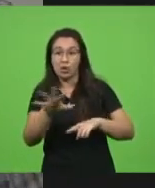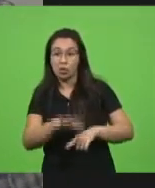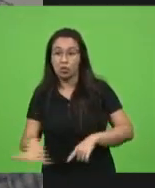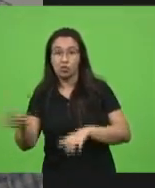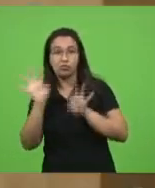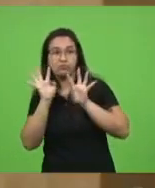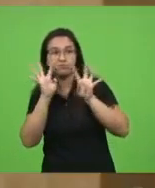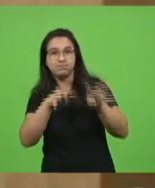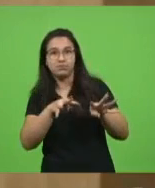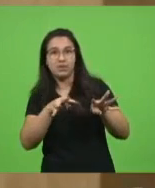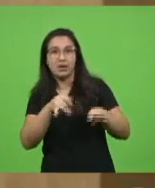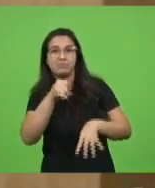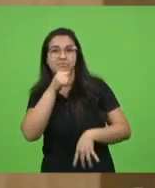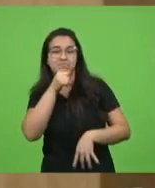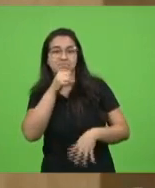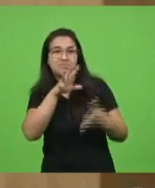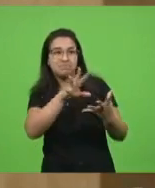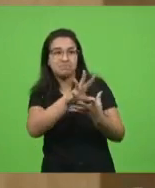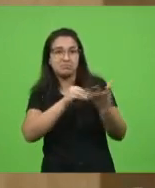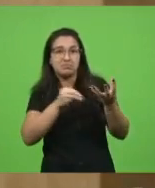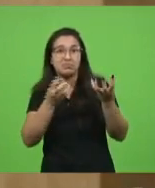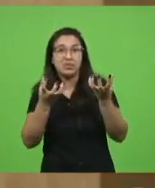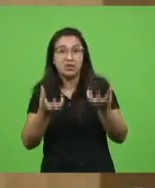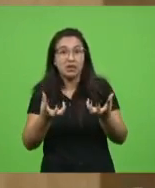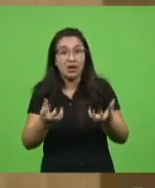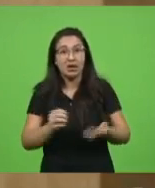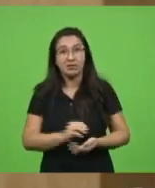Muita a nossa população... ali na porta de trás.